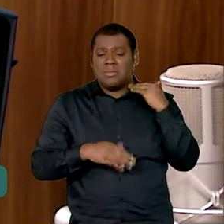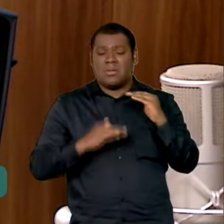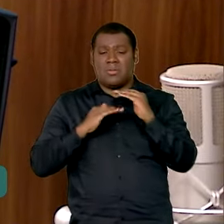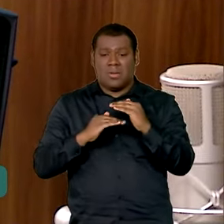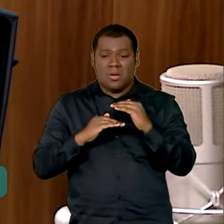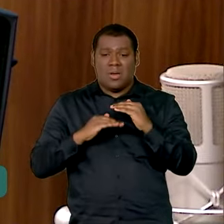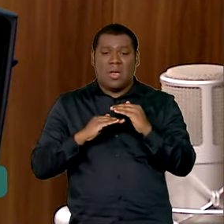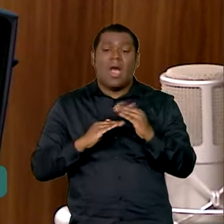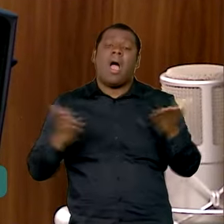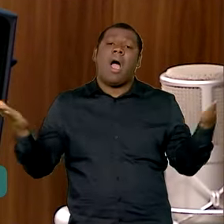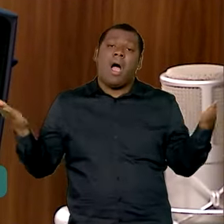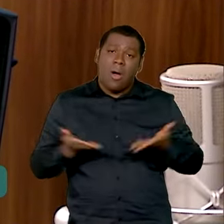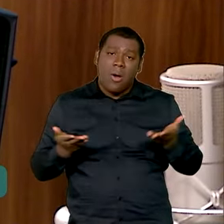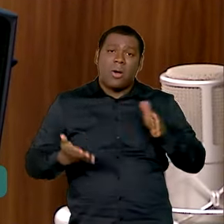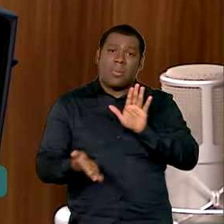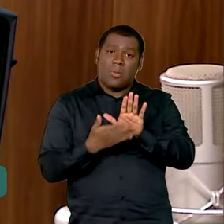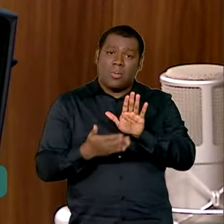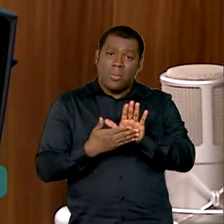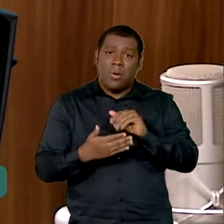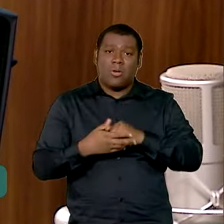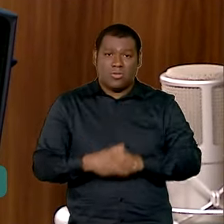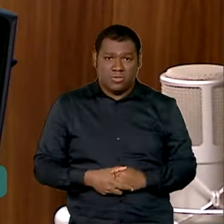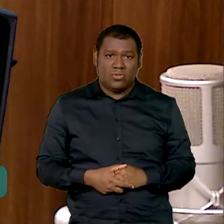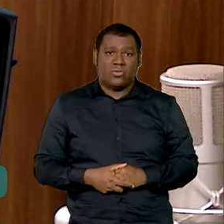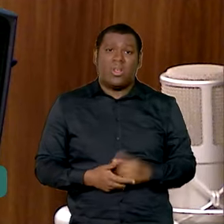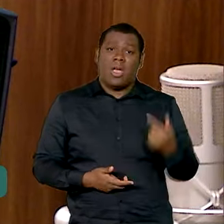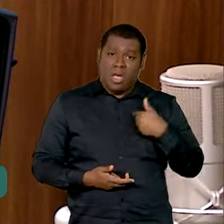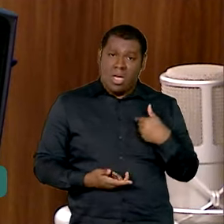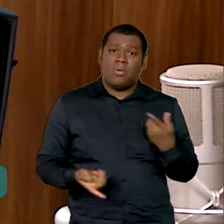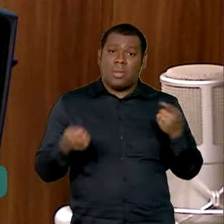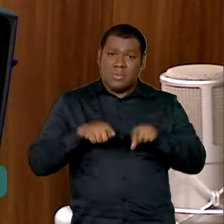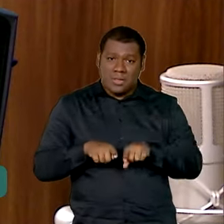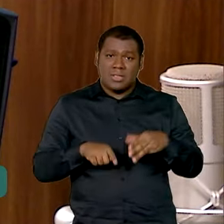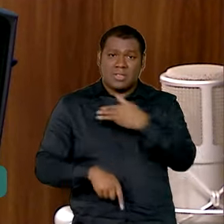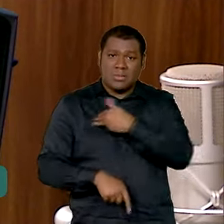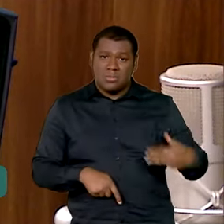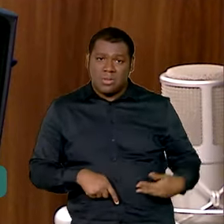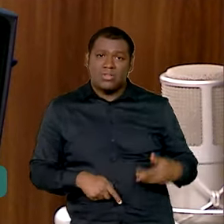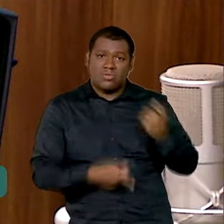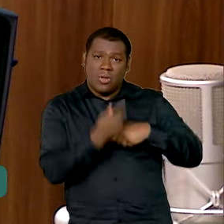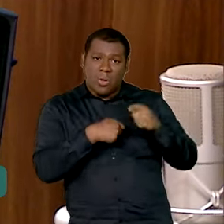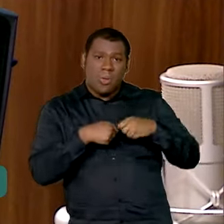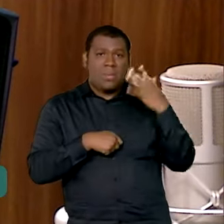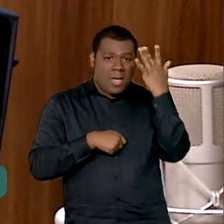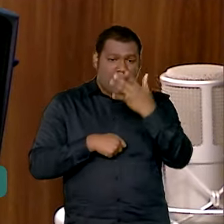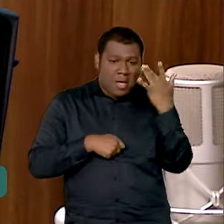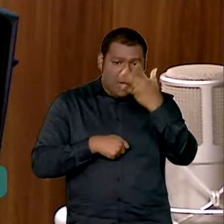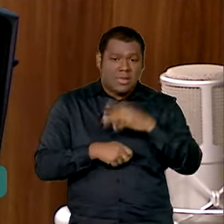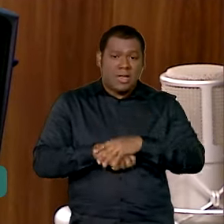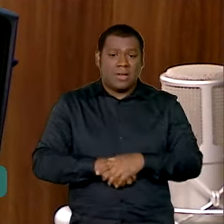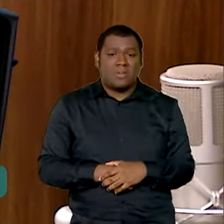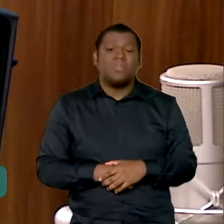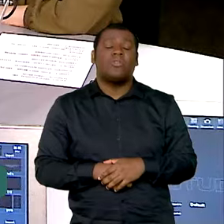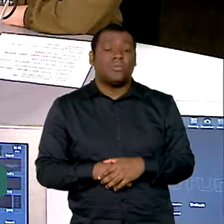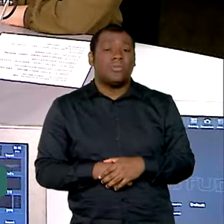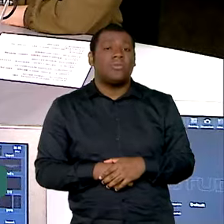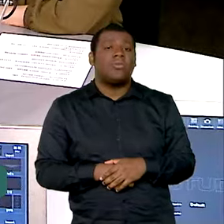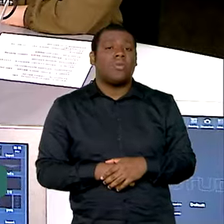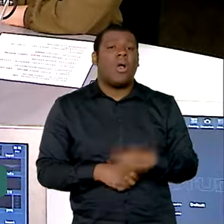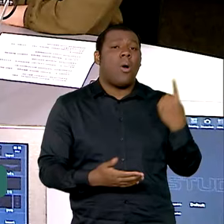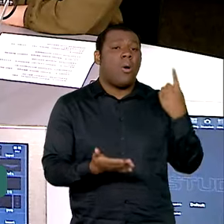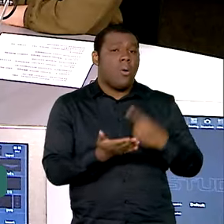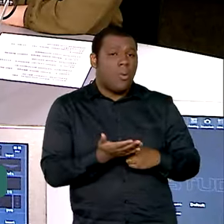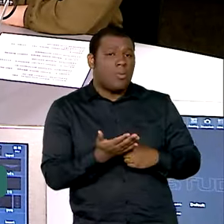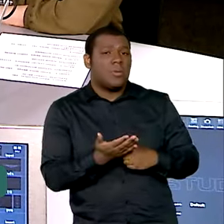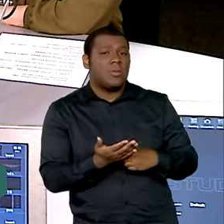proposto num acordo com o ministro da Fazenda Fernando Haddad é um encontro de contas entre o Banco do Brasil e